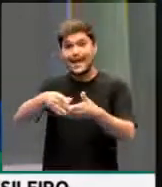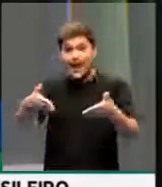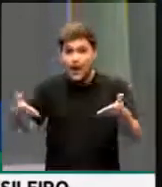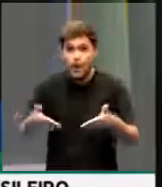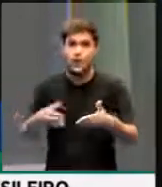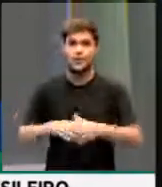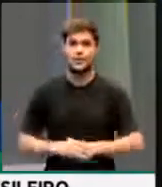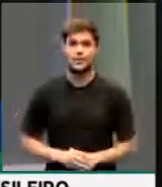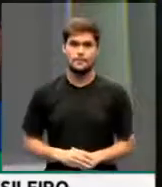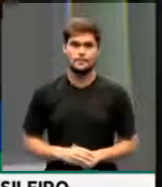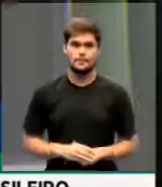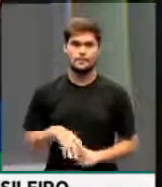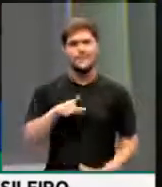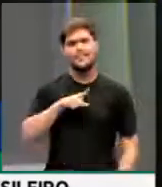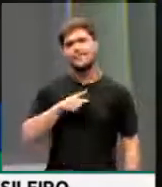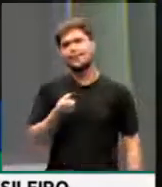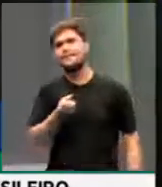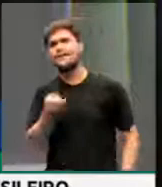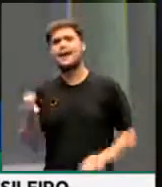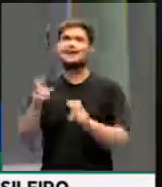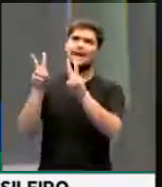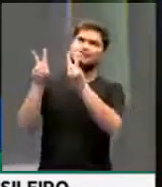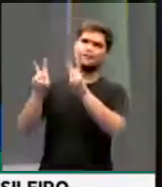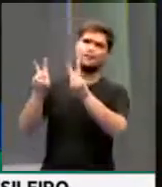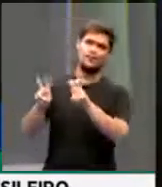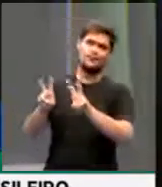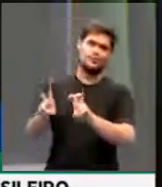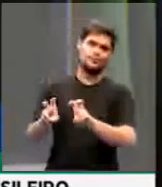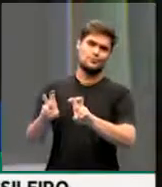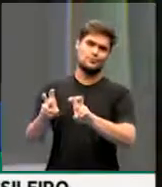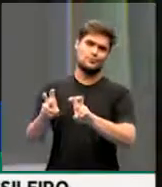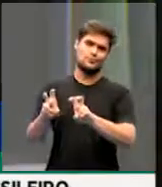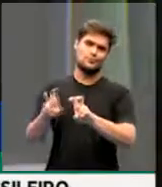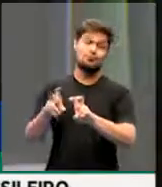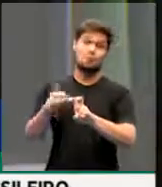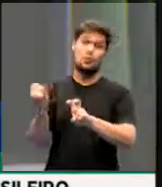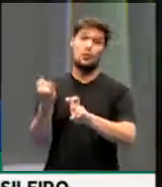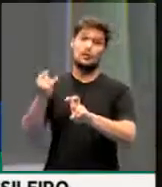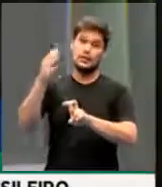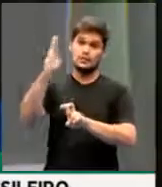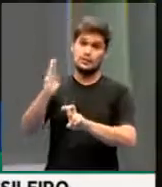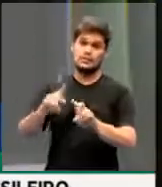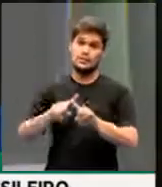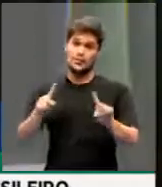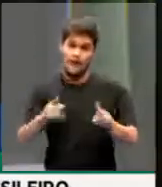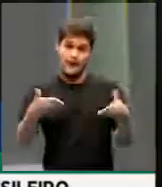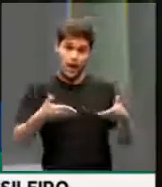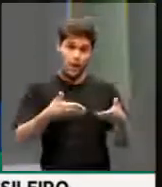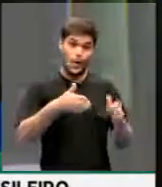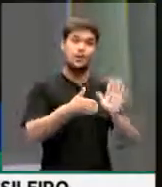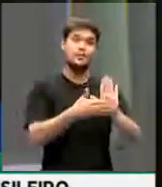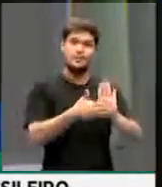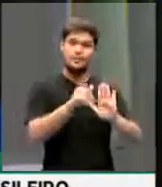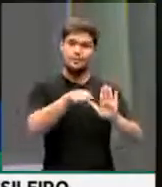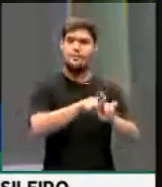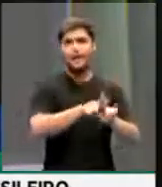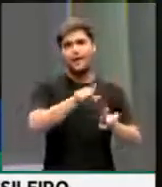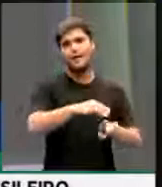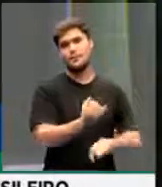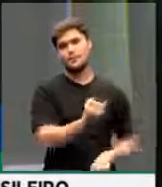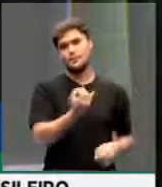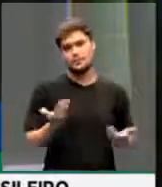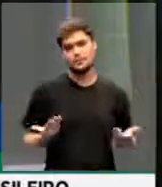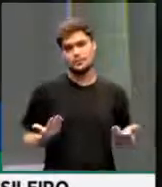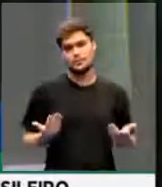Embora haja dezenas de assuntos graves no Brasil, é muito preocupante o caminho que estamos tomando. Esse painel aqui me preocupa.